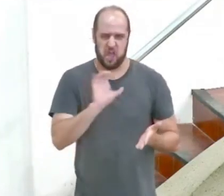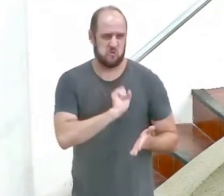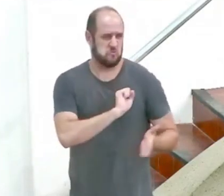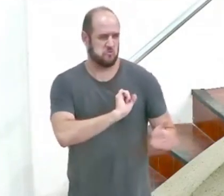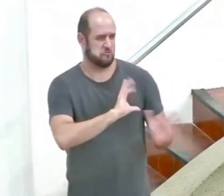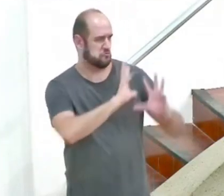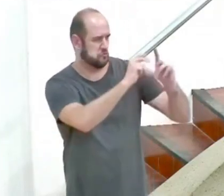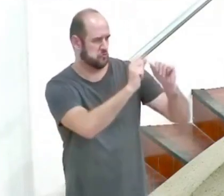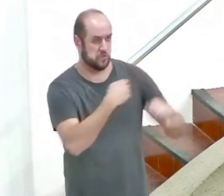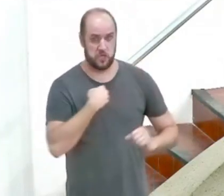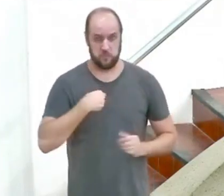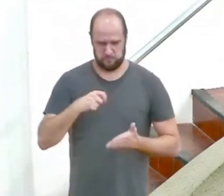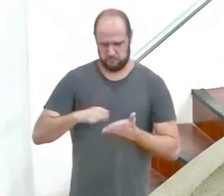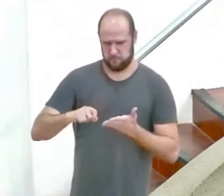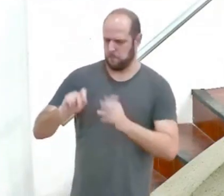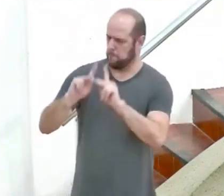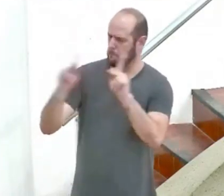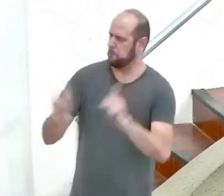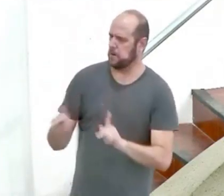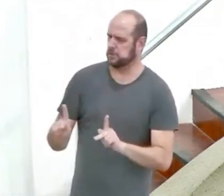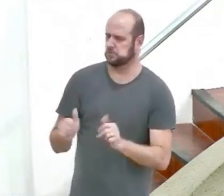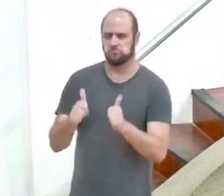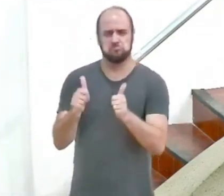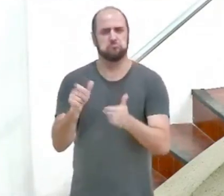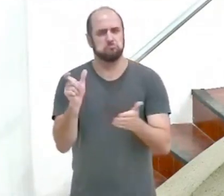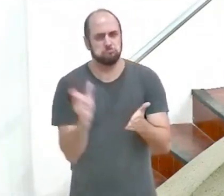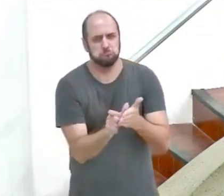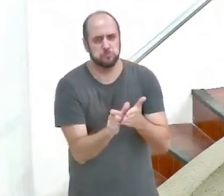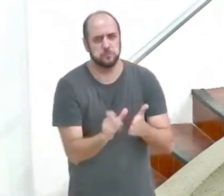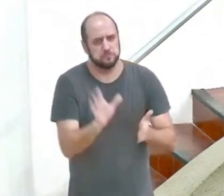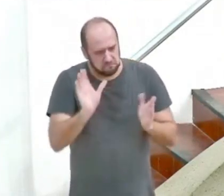escrever Deus é paz Deus é justiça tudo bem